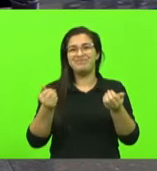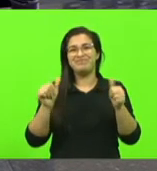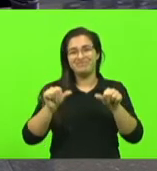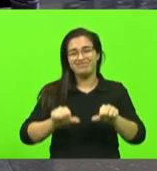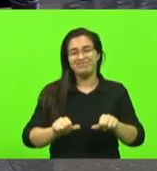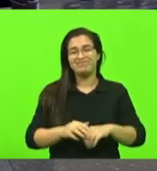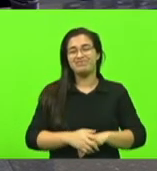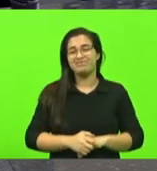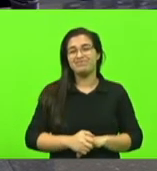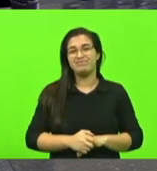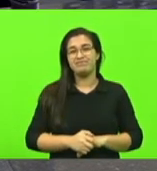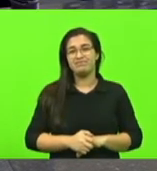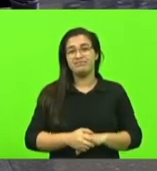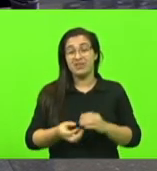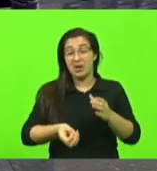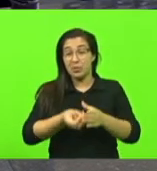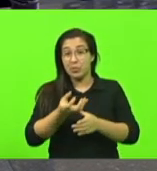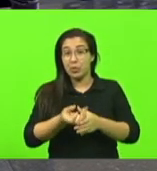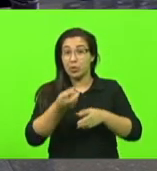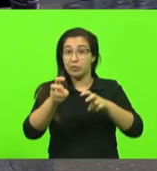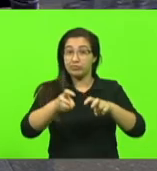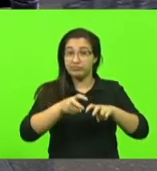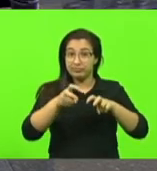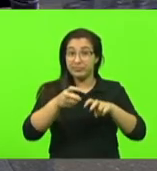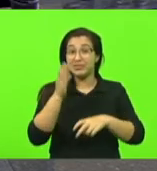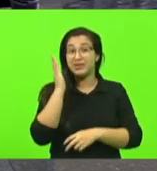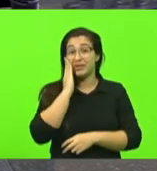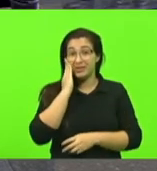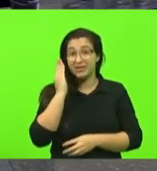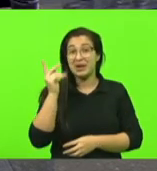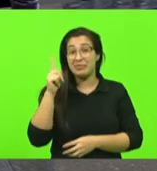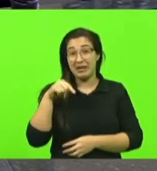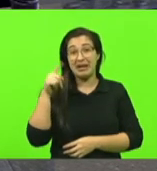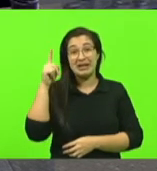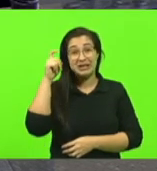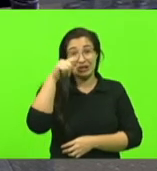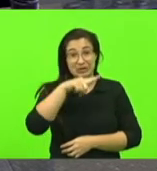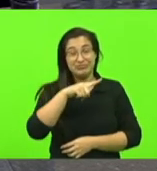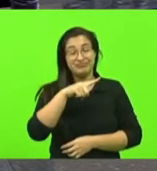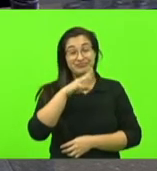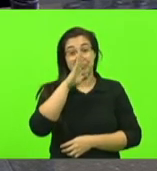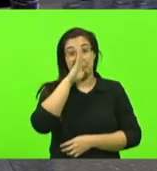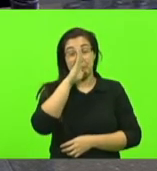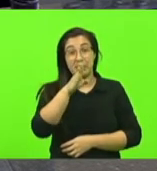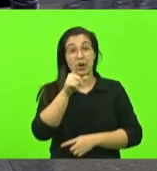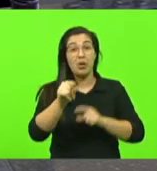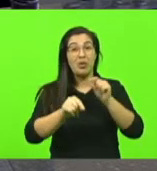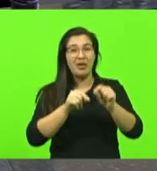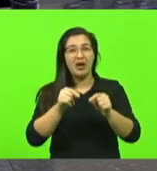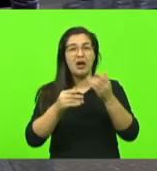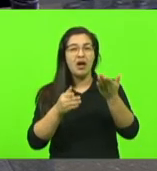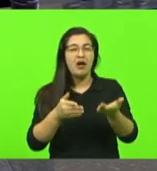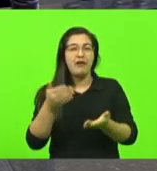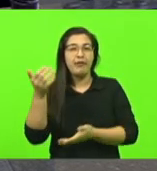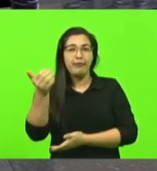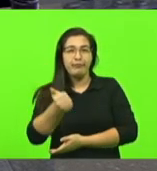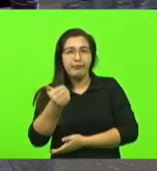e produzir na agricultura a gente sabe como que é principalmente aquele produtor de leite